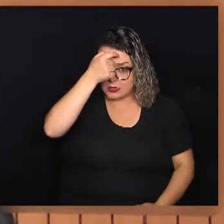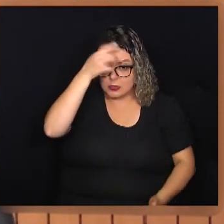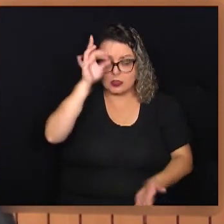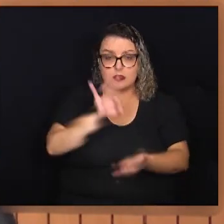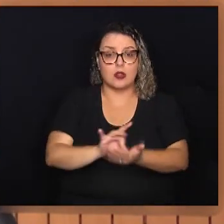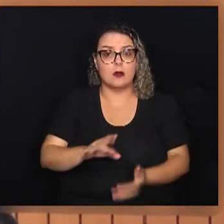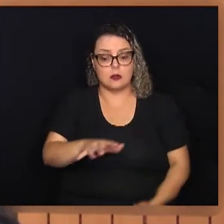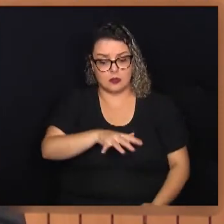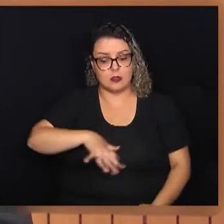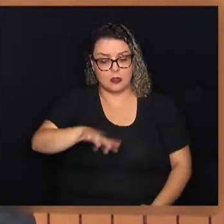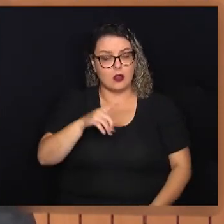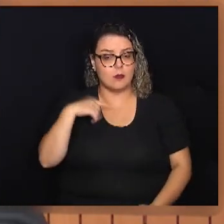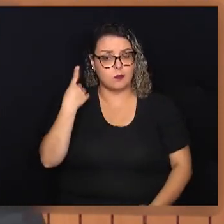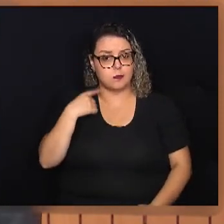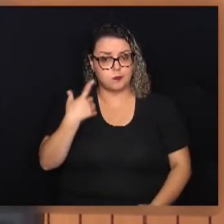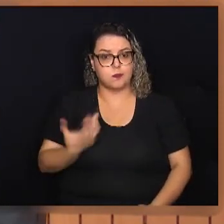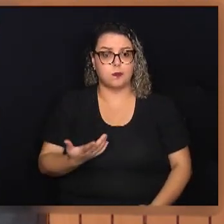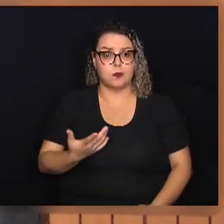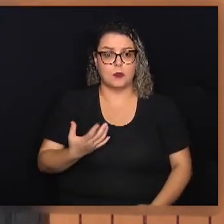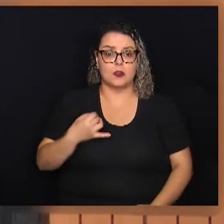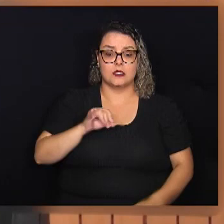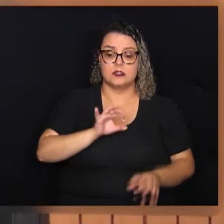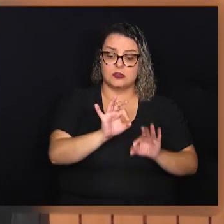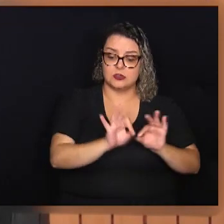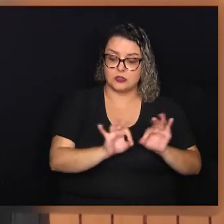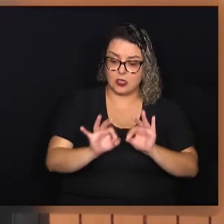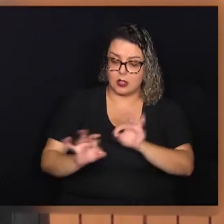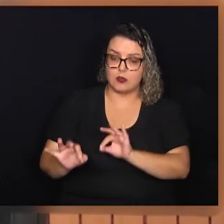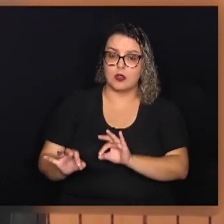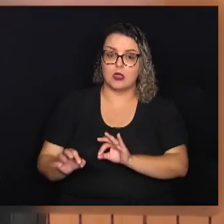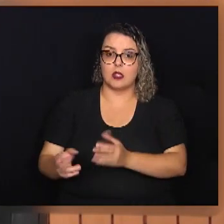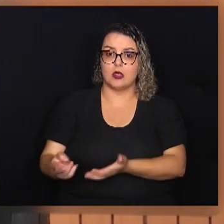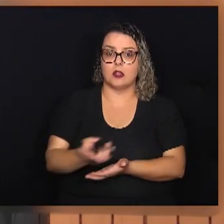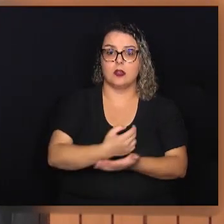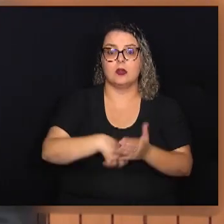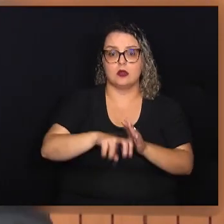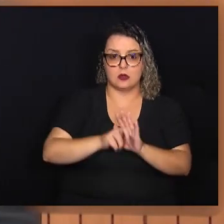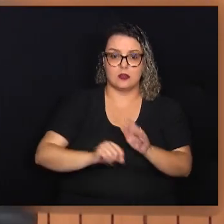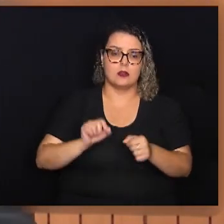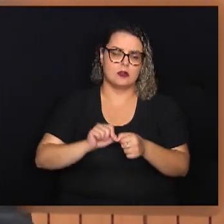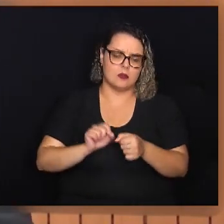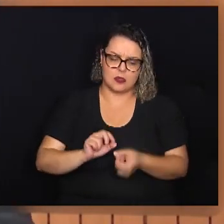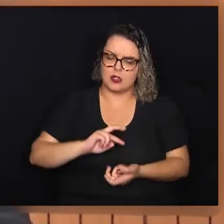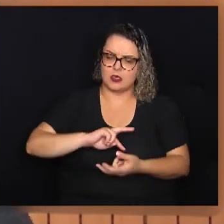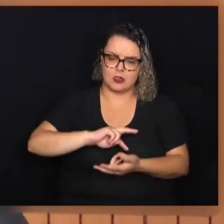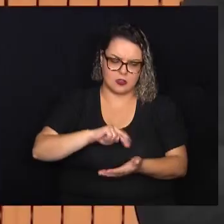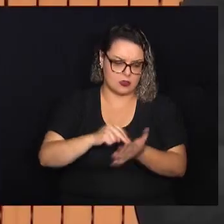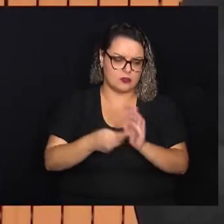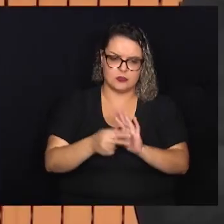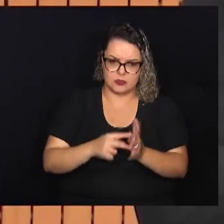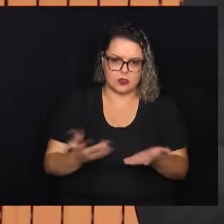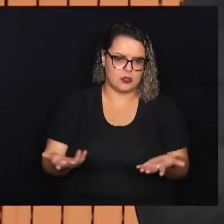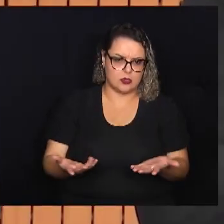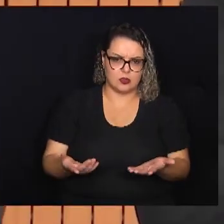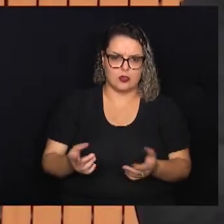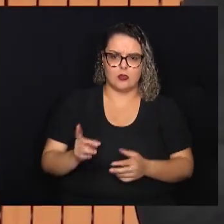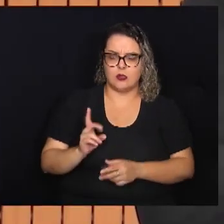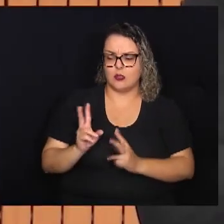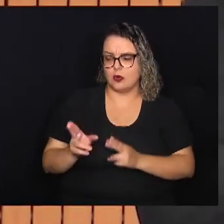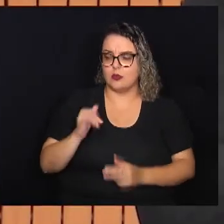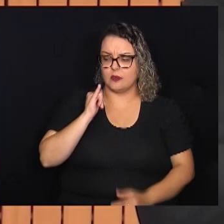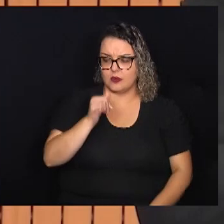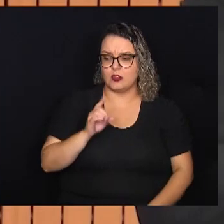advocacia, para se organizar tributariamente, que faz todo sentido, como disse o doutor Gustavo, o doutor Bruno. O vereador